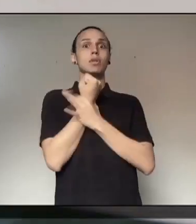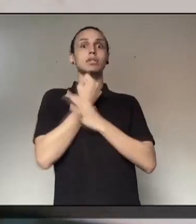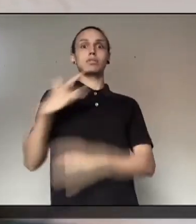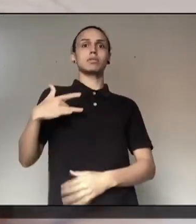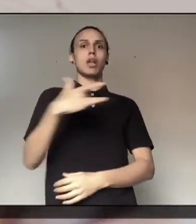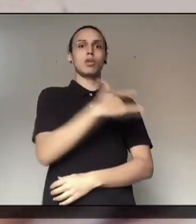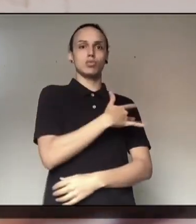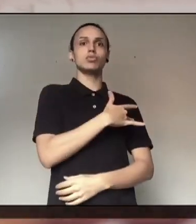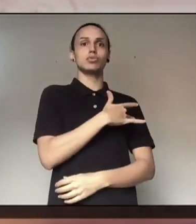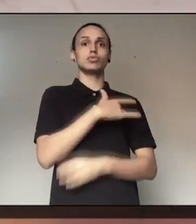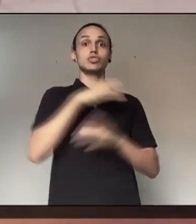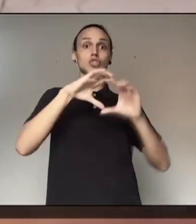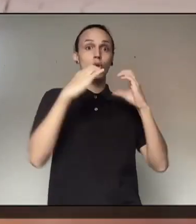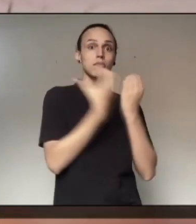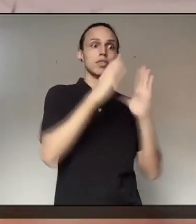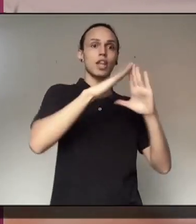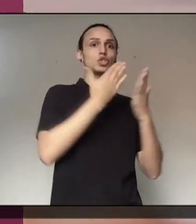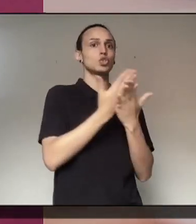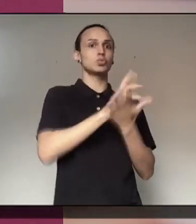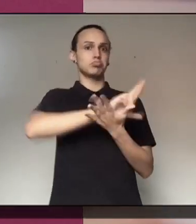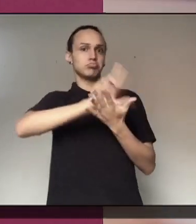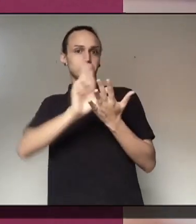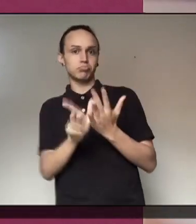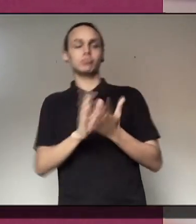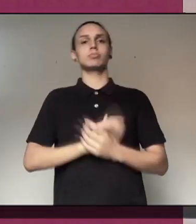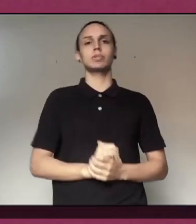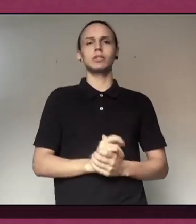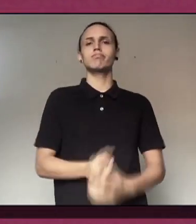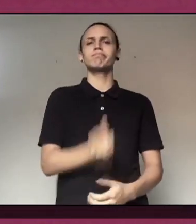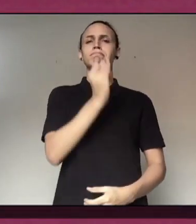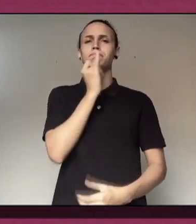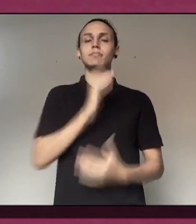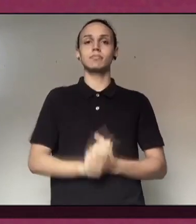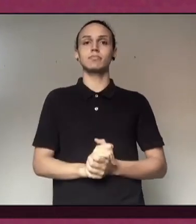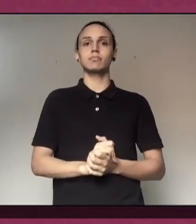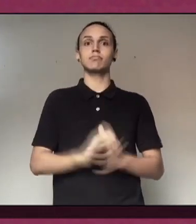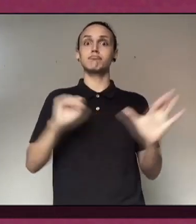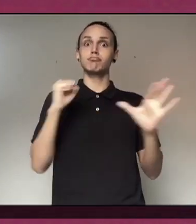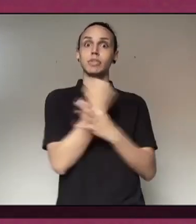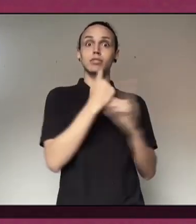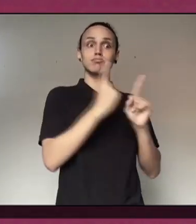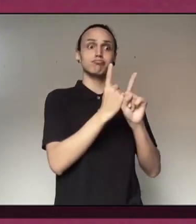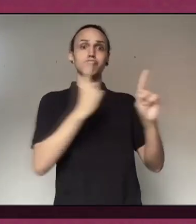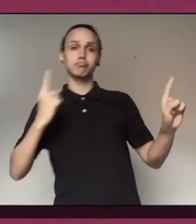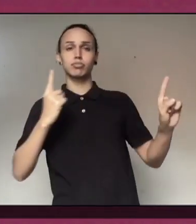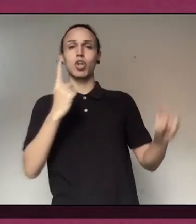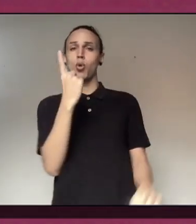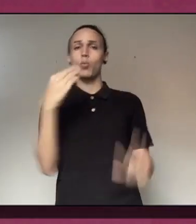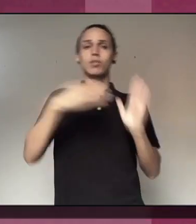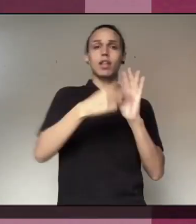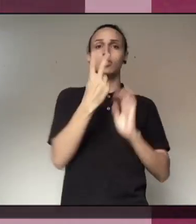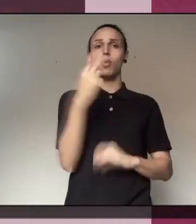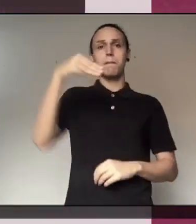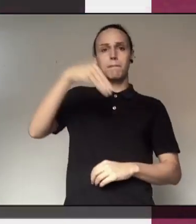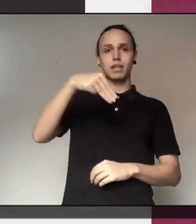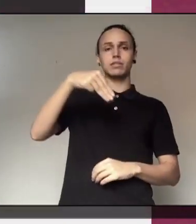elaboraram um manual com um complexo sistema de medidas de proteção à saúde da comunidade escolar, como, por exemplo,